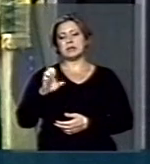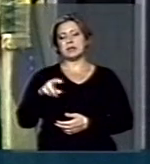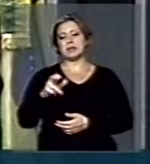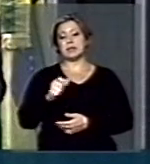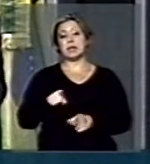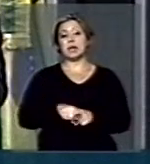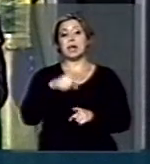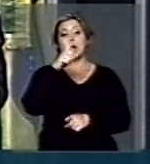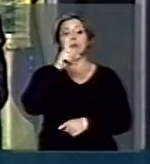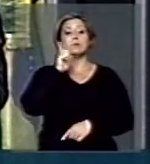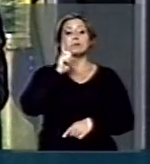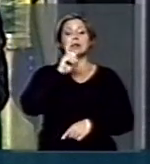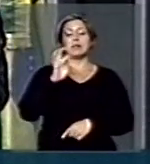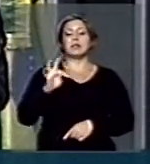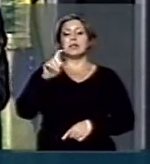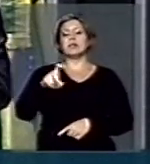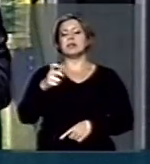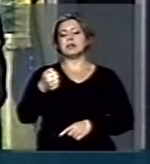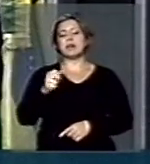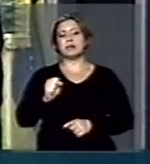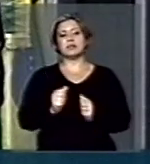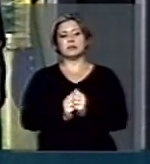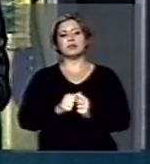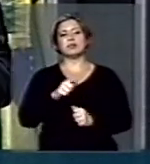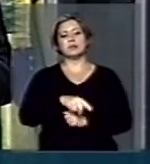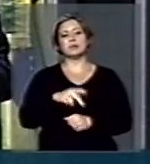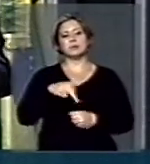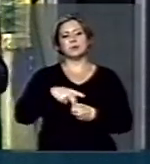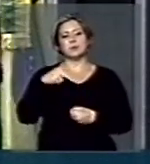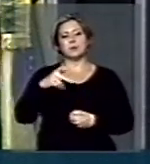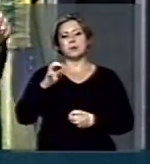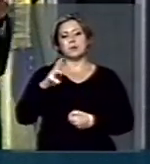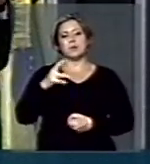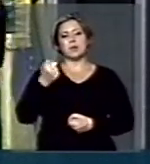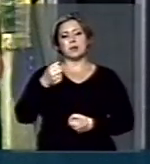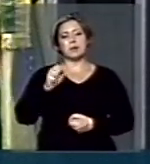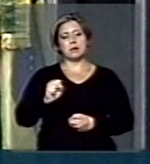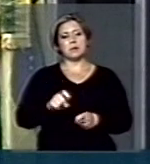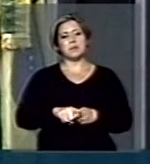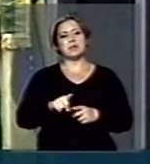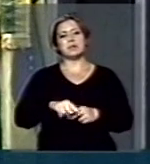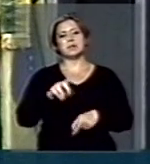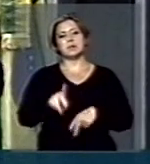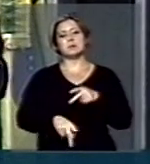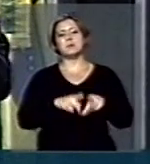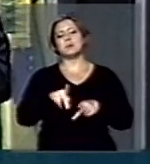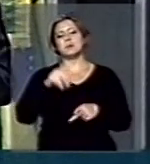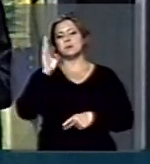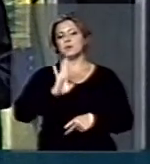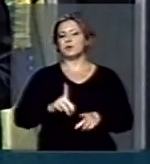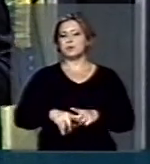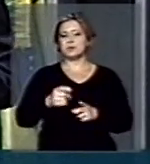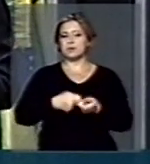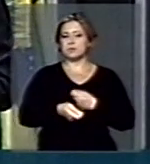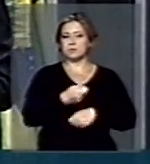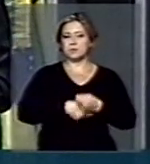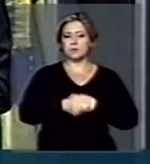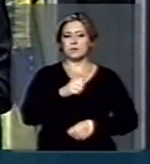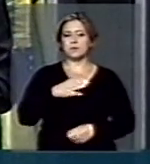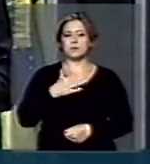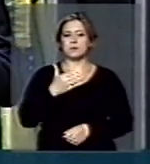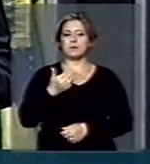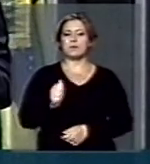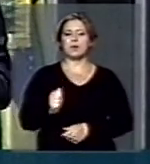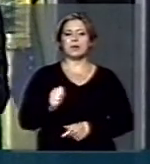brasileiro, através da Petrobras, gerou um prejuízo para o povo brasileiro, os acionistas daquela